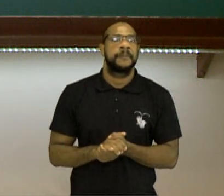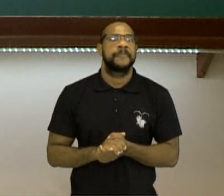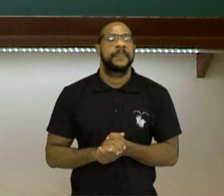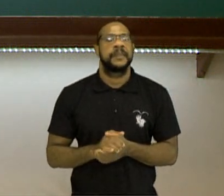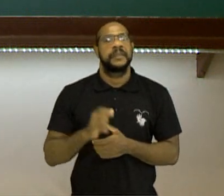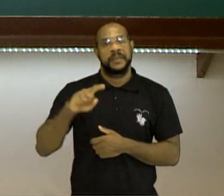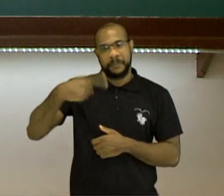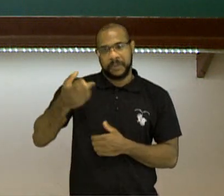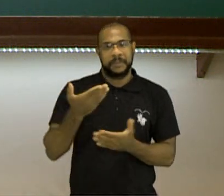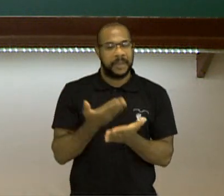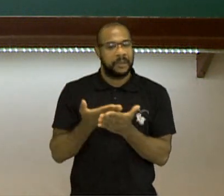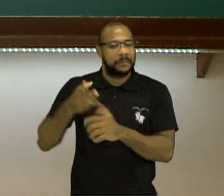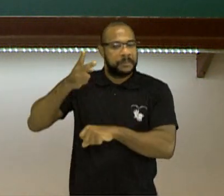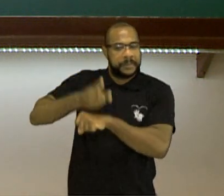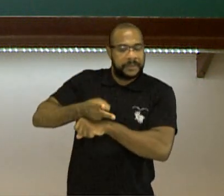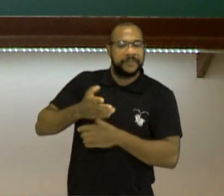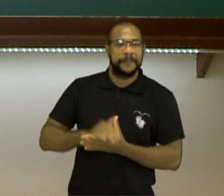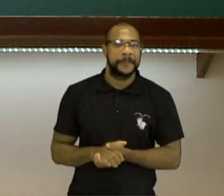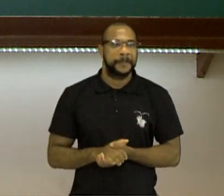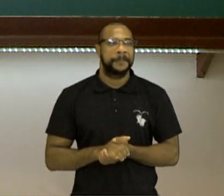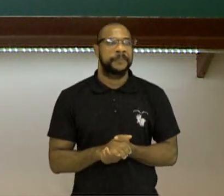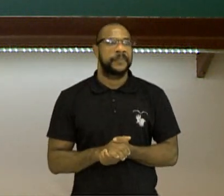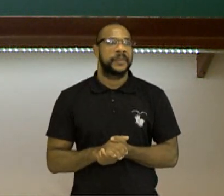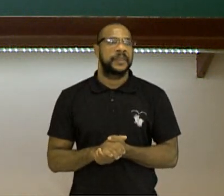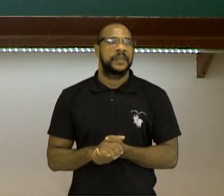e outros momentos. Ok?